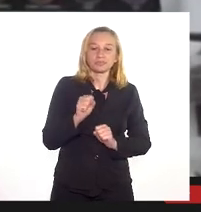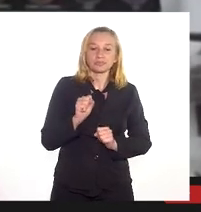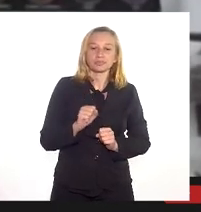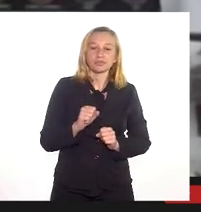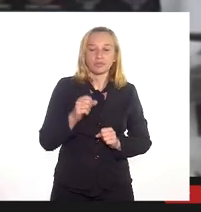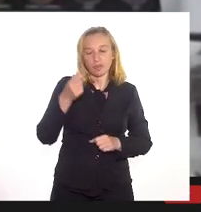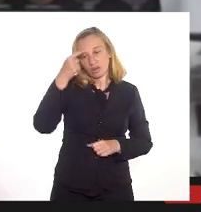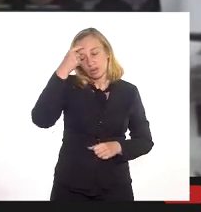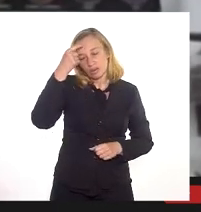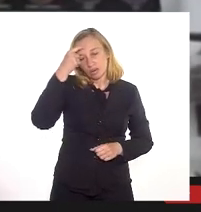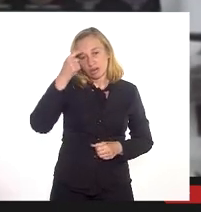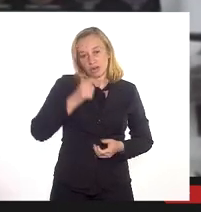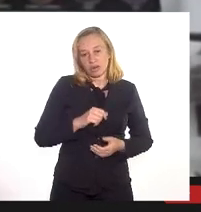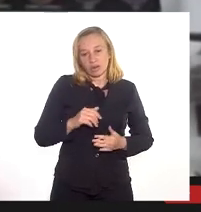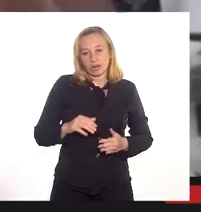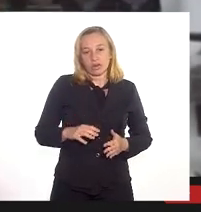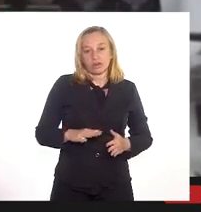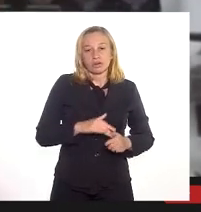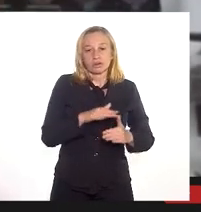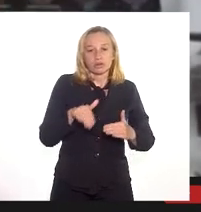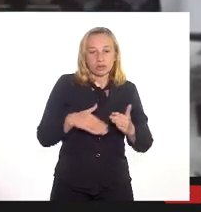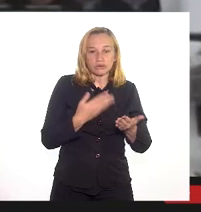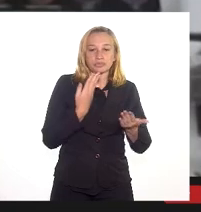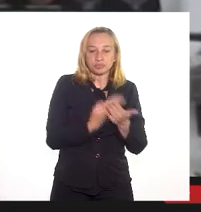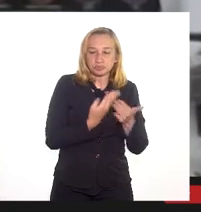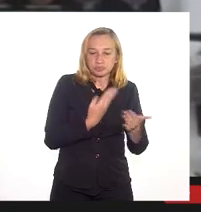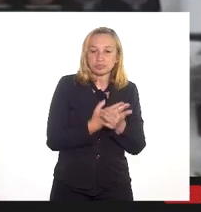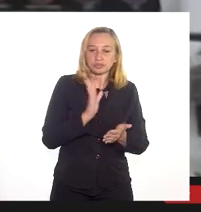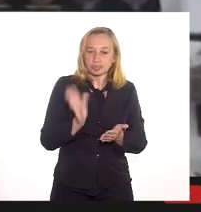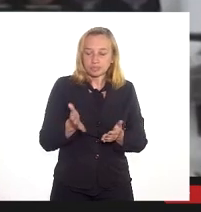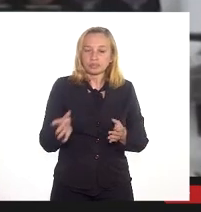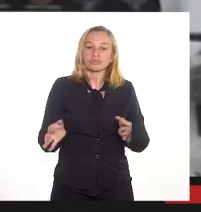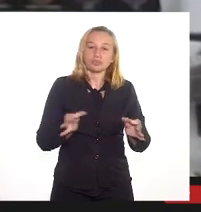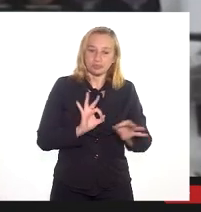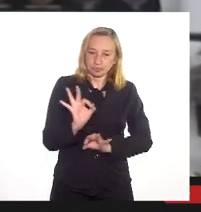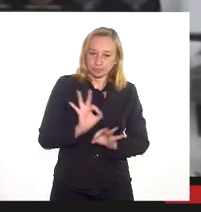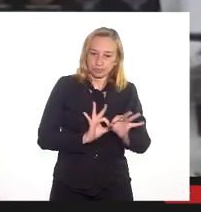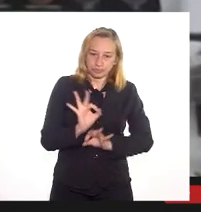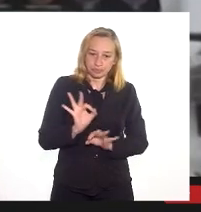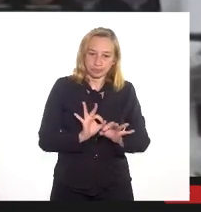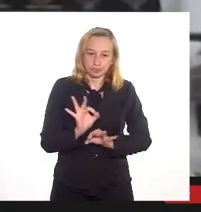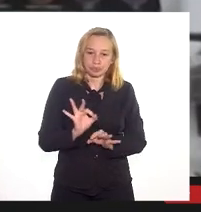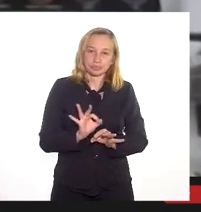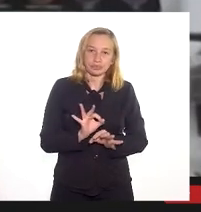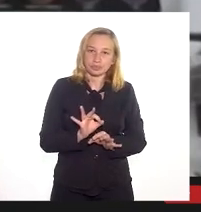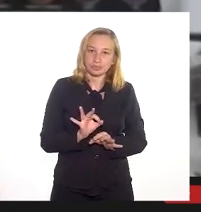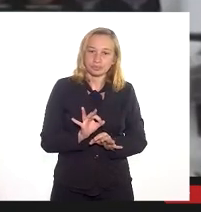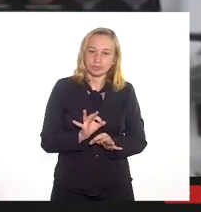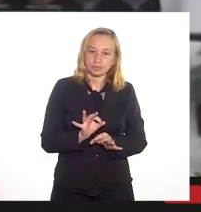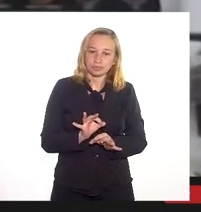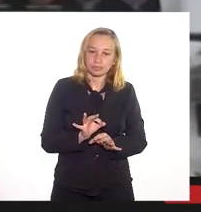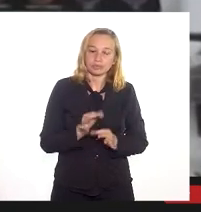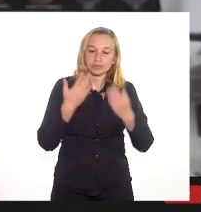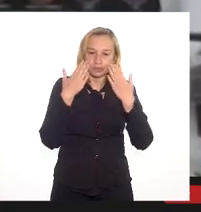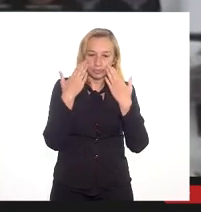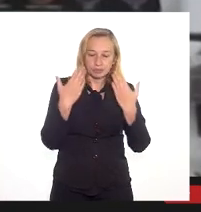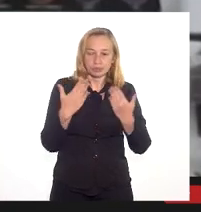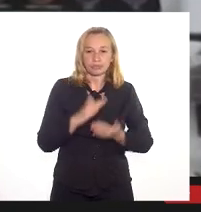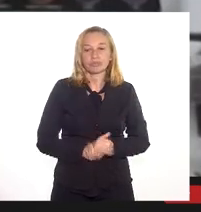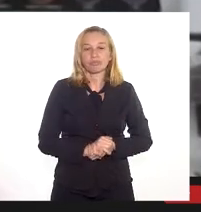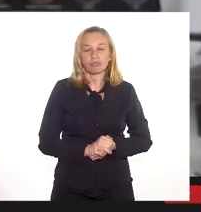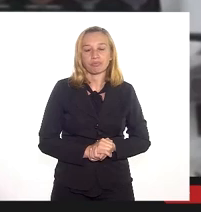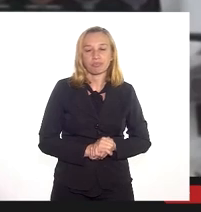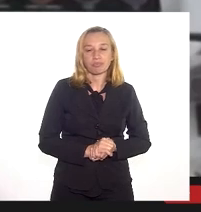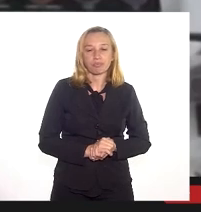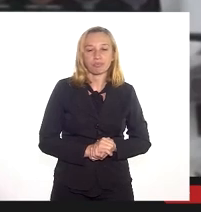consciente, pegar todos esses estudos que já foram feitos, que já tem realmente condição de ser apresentados, para